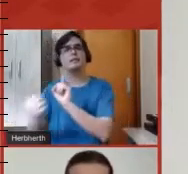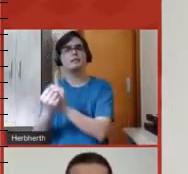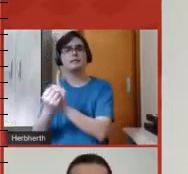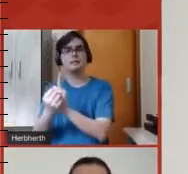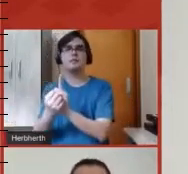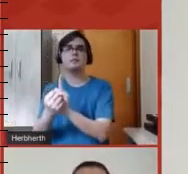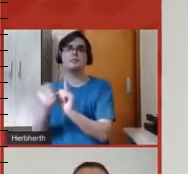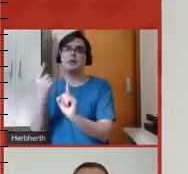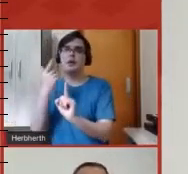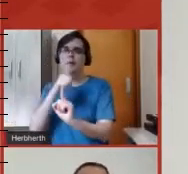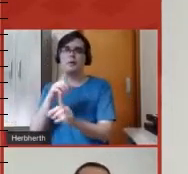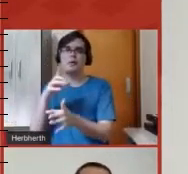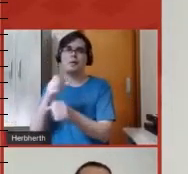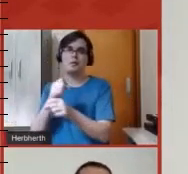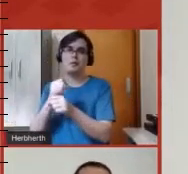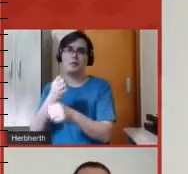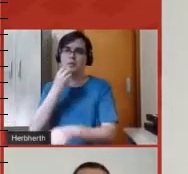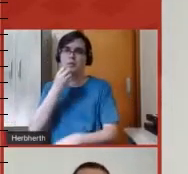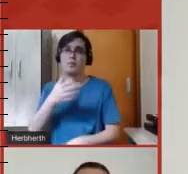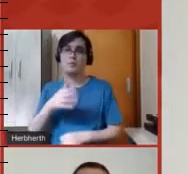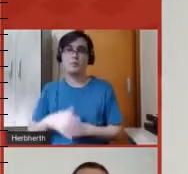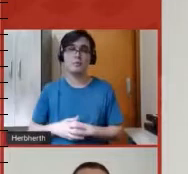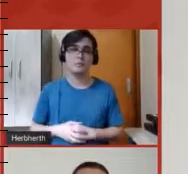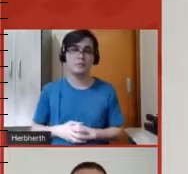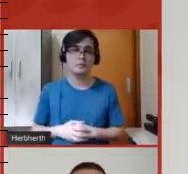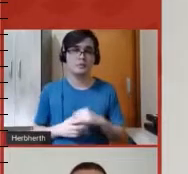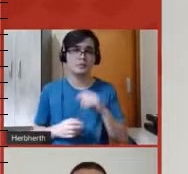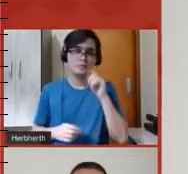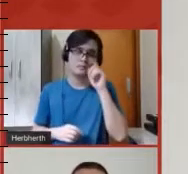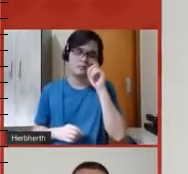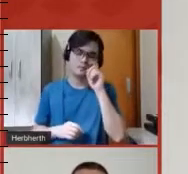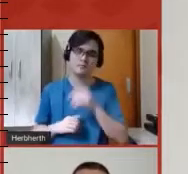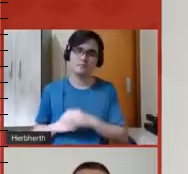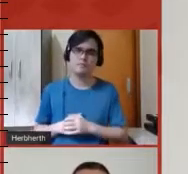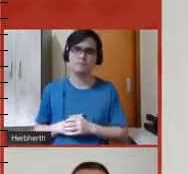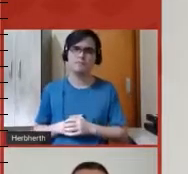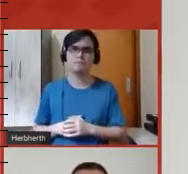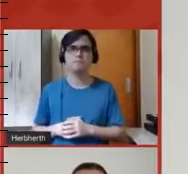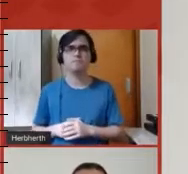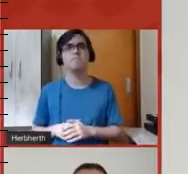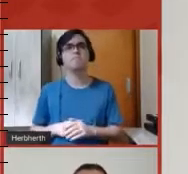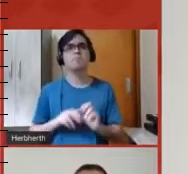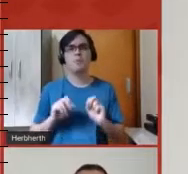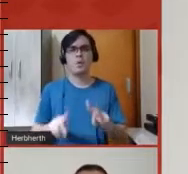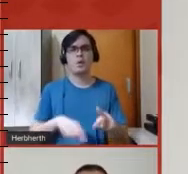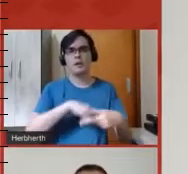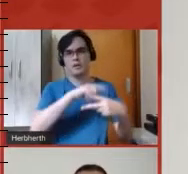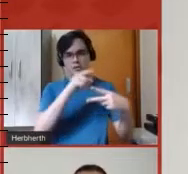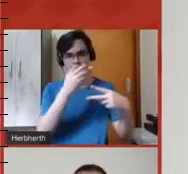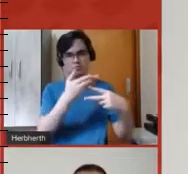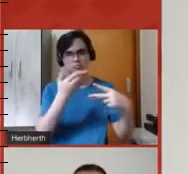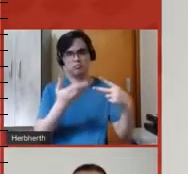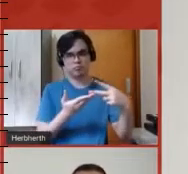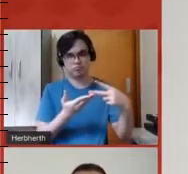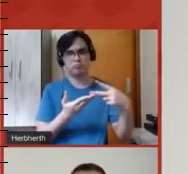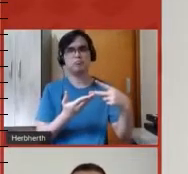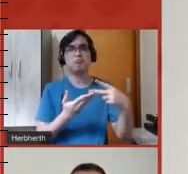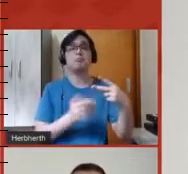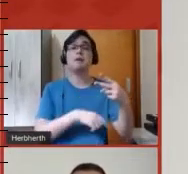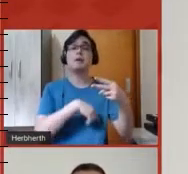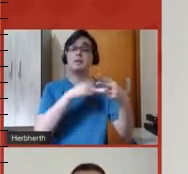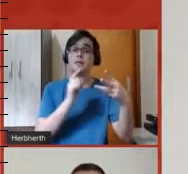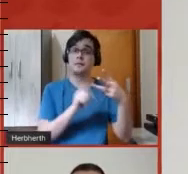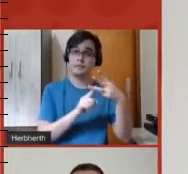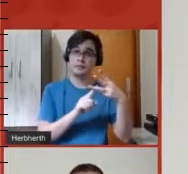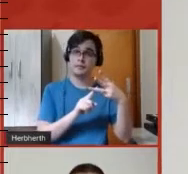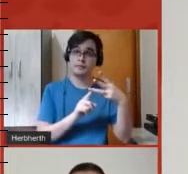notas. Além dessa dinâmica de simulados e avaliações assíncronas, nós aplicamos